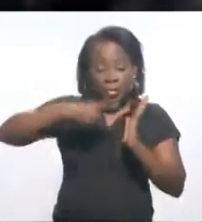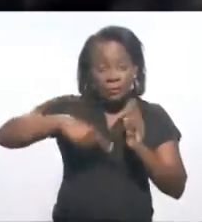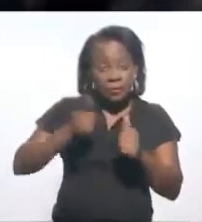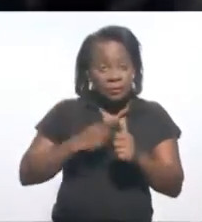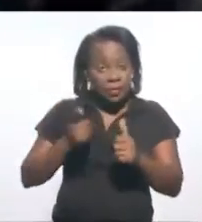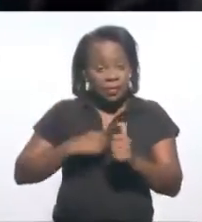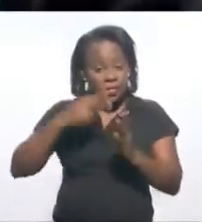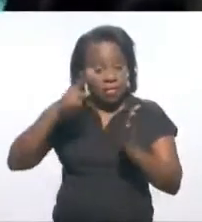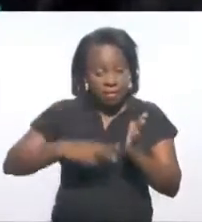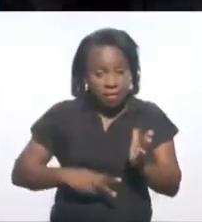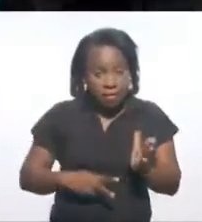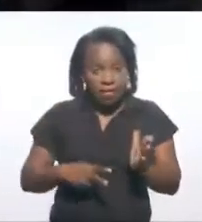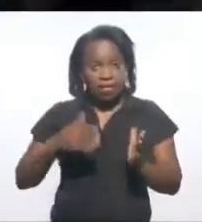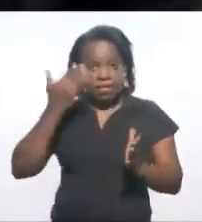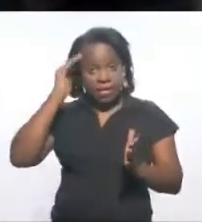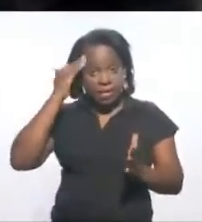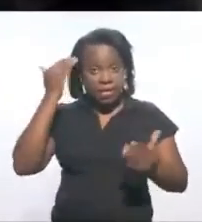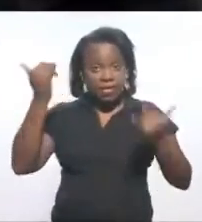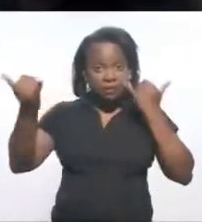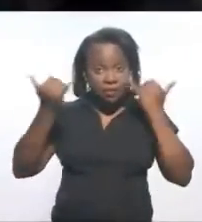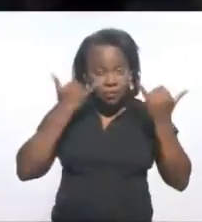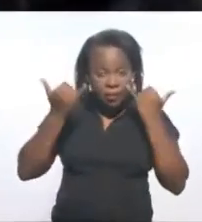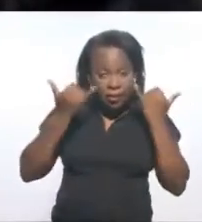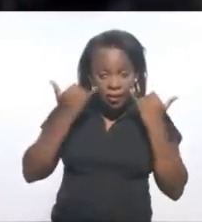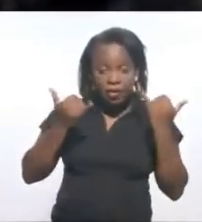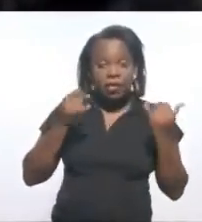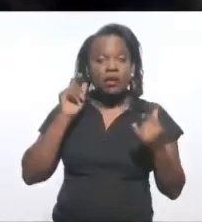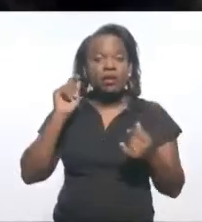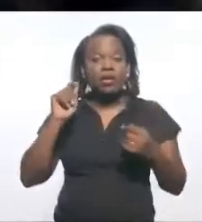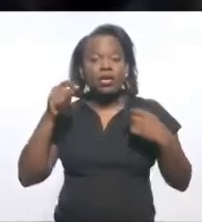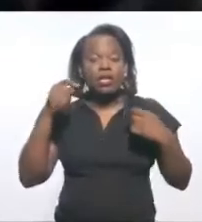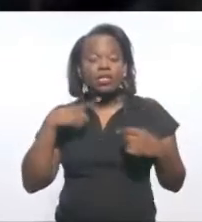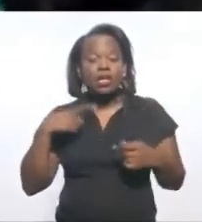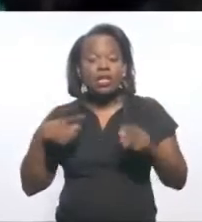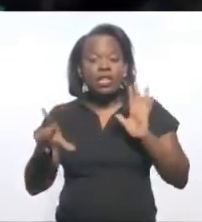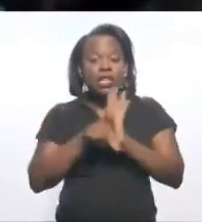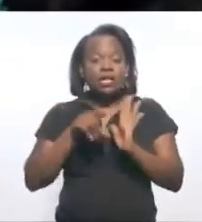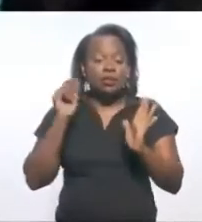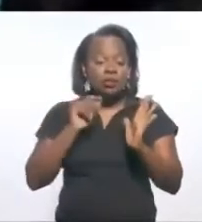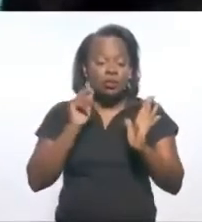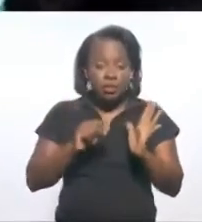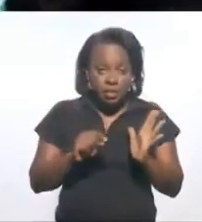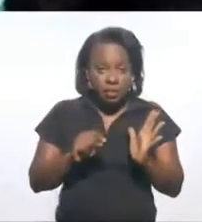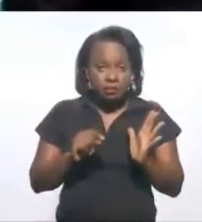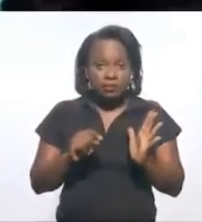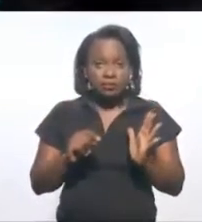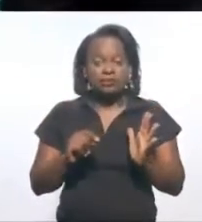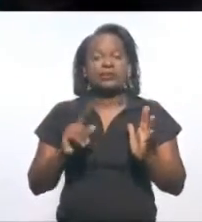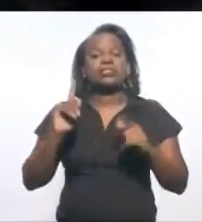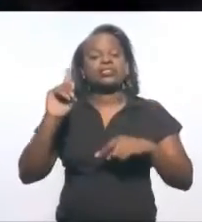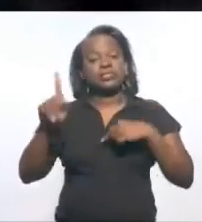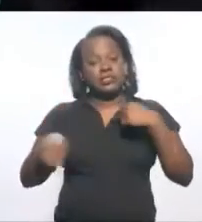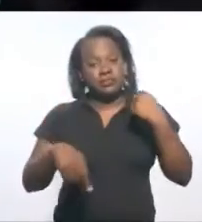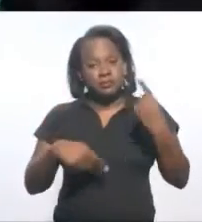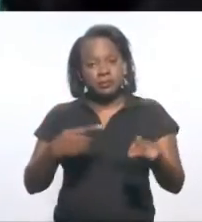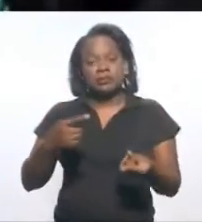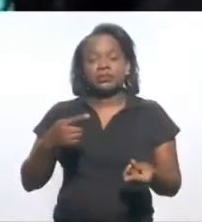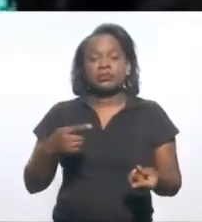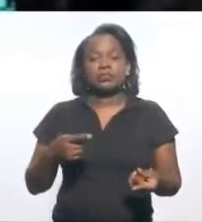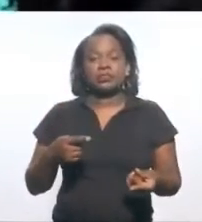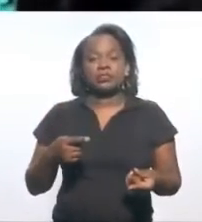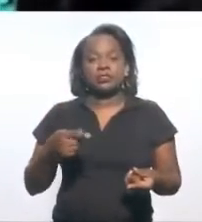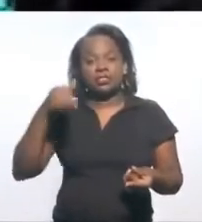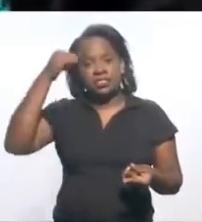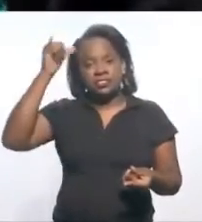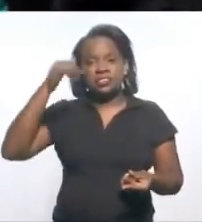primeiro, se informarem do que existe nas legislações, para que não tenha